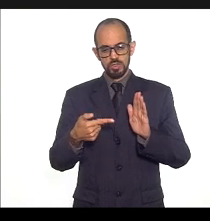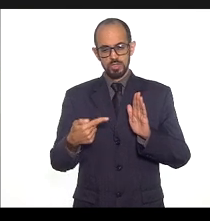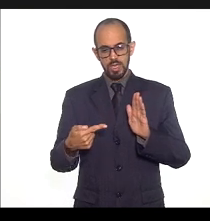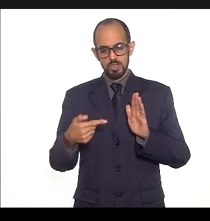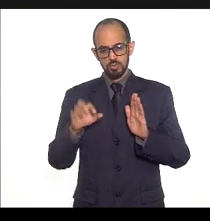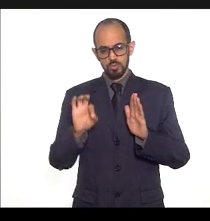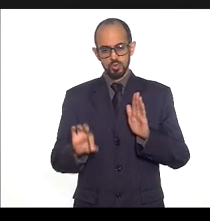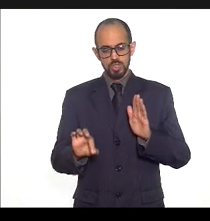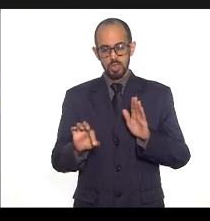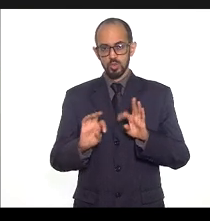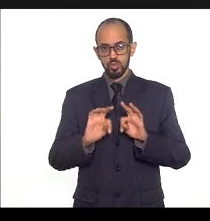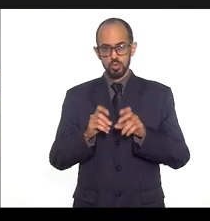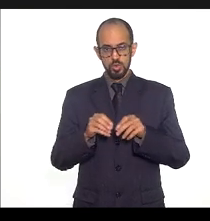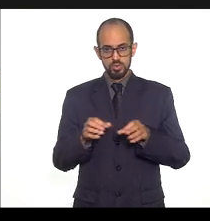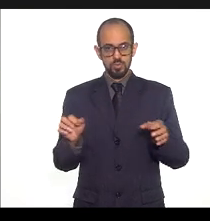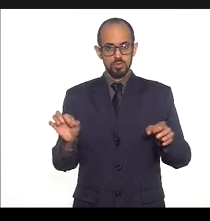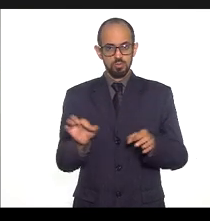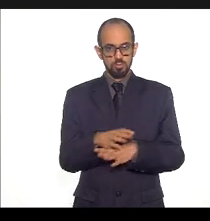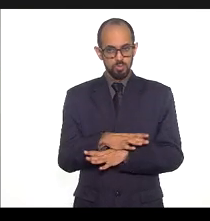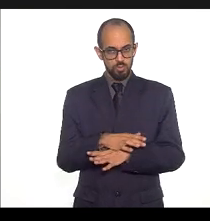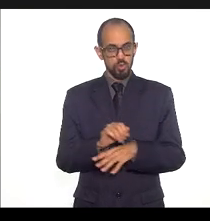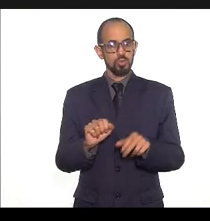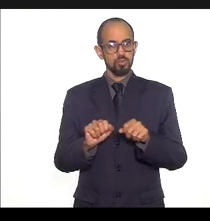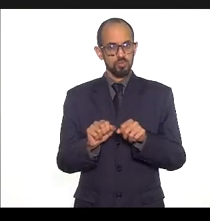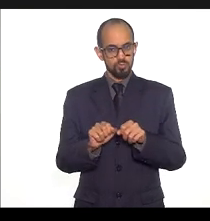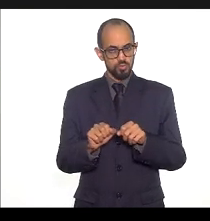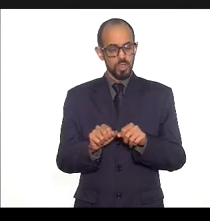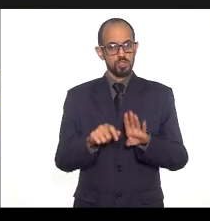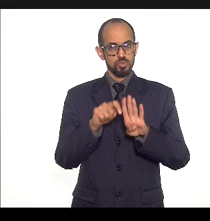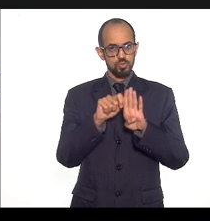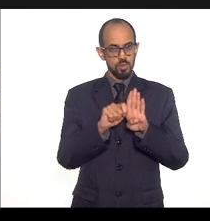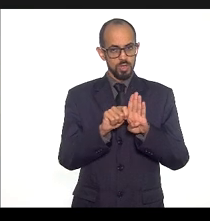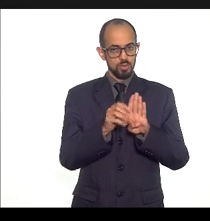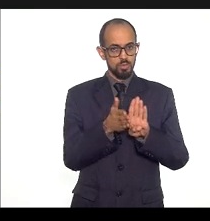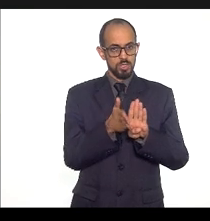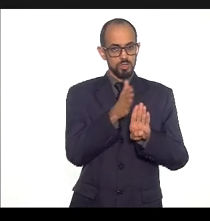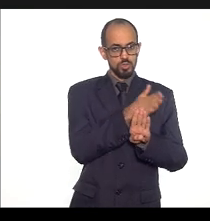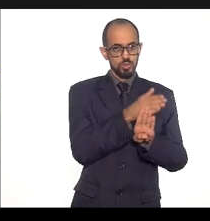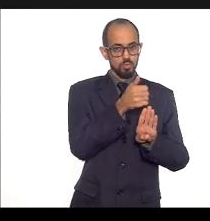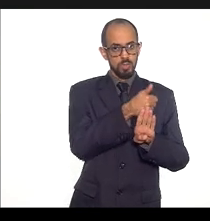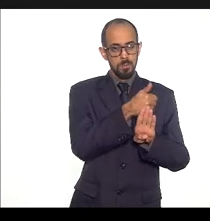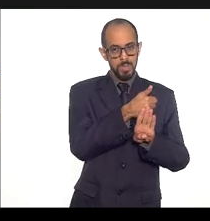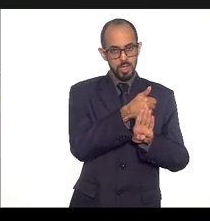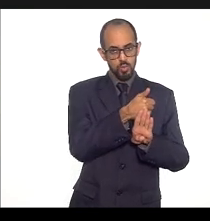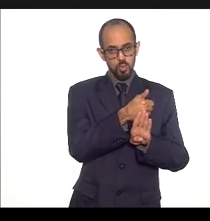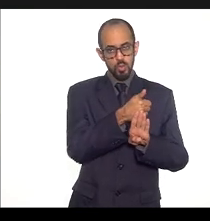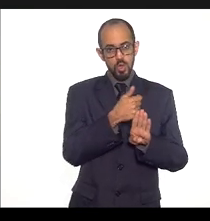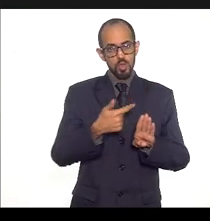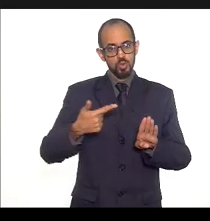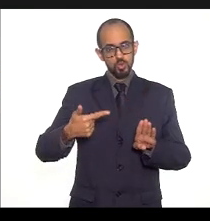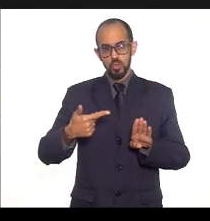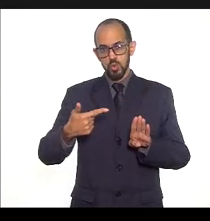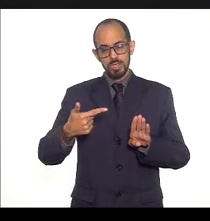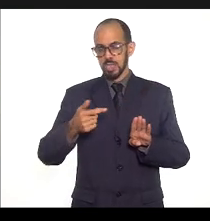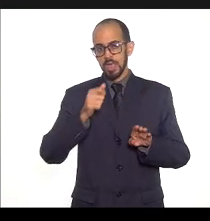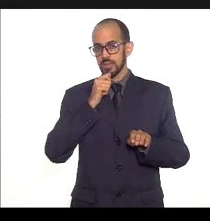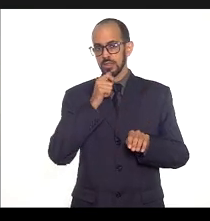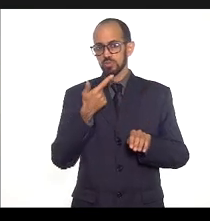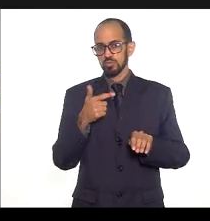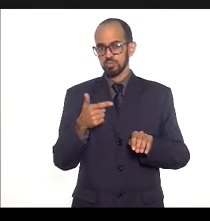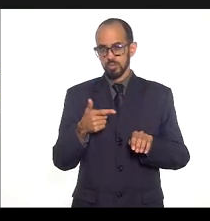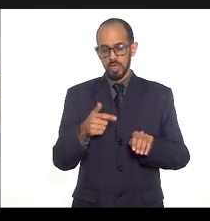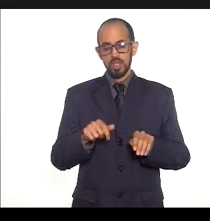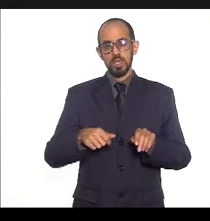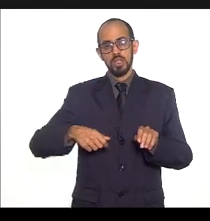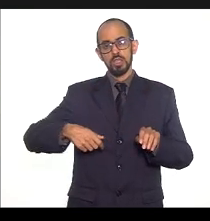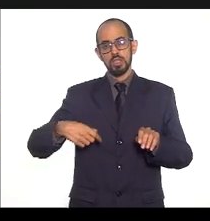cumprindas integralmente no primeiro quadrimestre do ano duas metas ficaram sem apuração e 24 metas ficaram abaixo